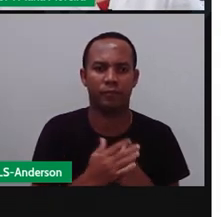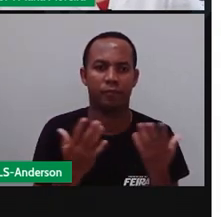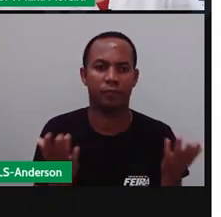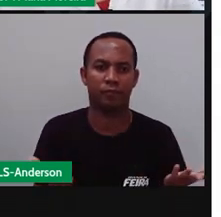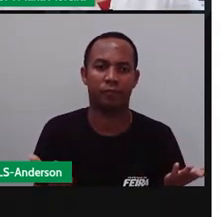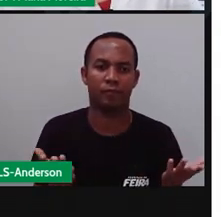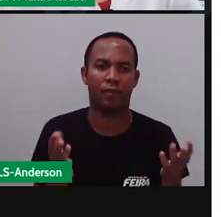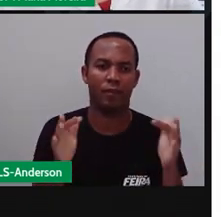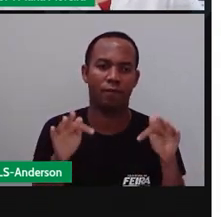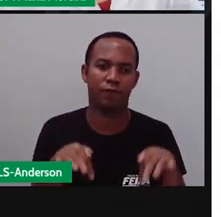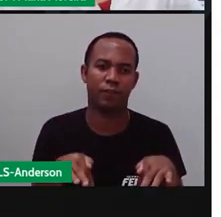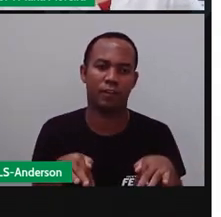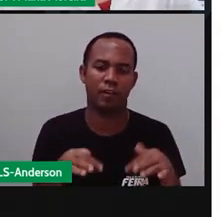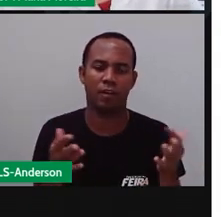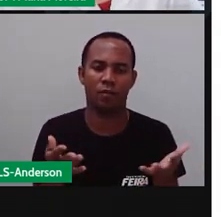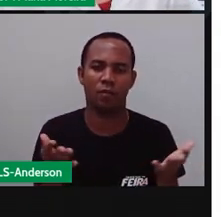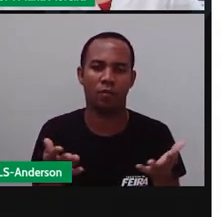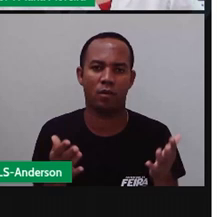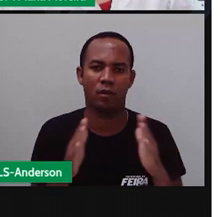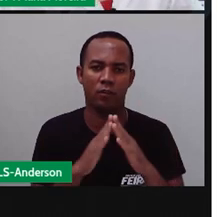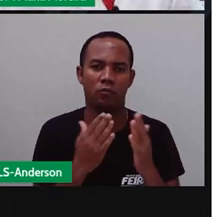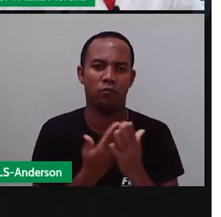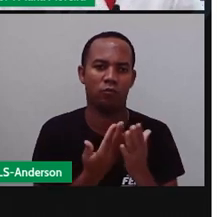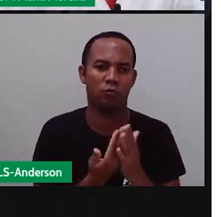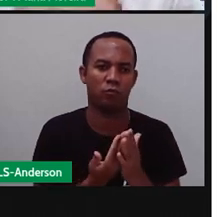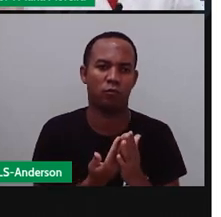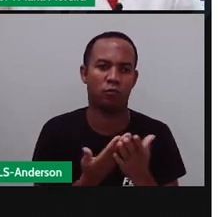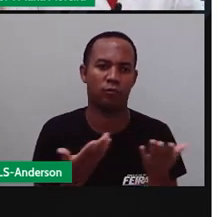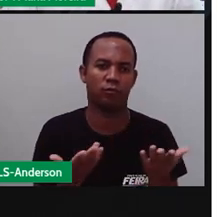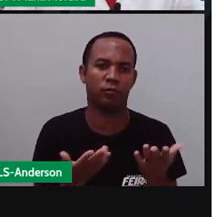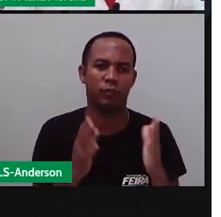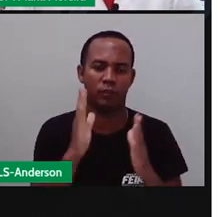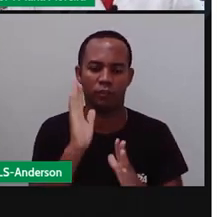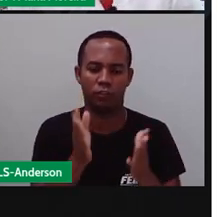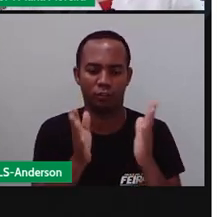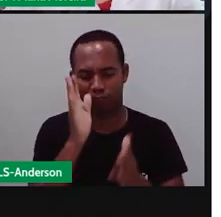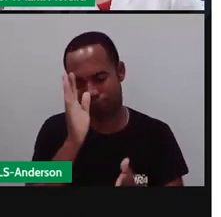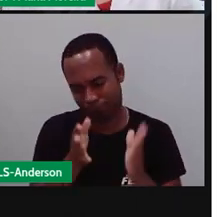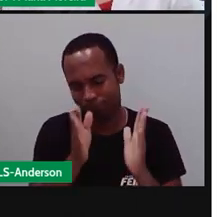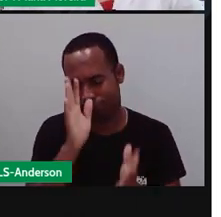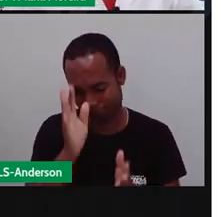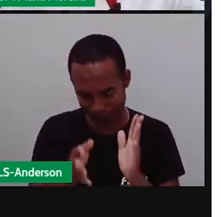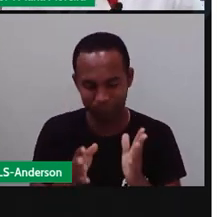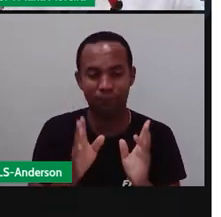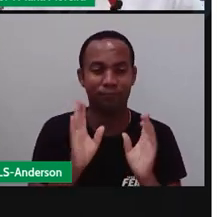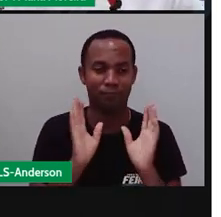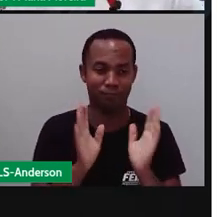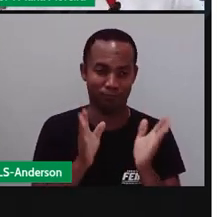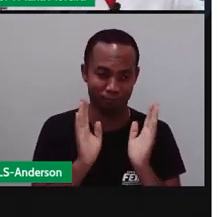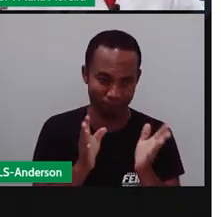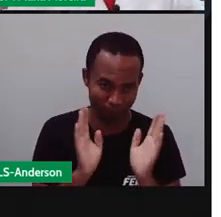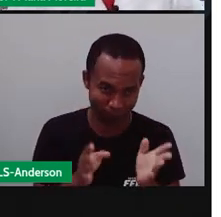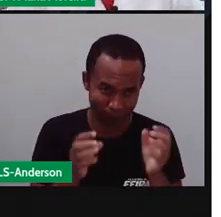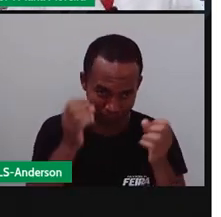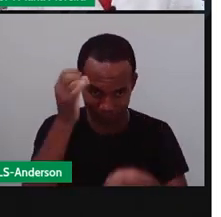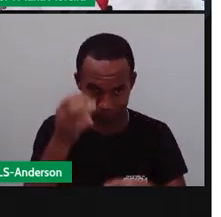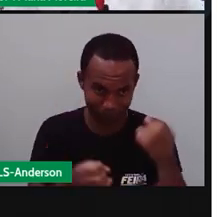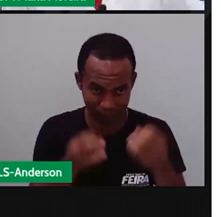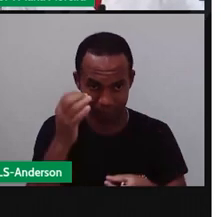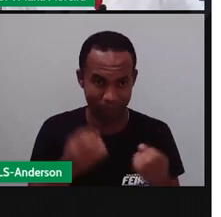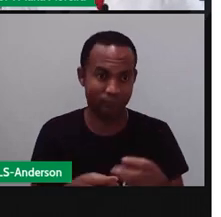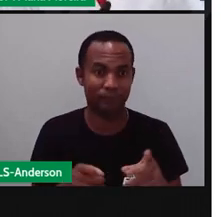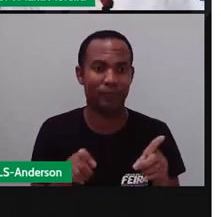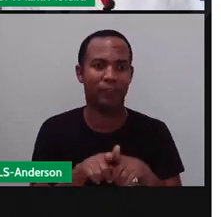E chegamos ao fim de mais uma aula, né? Falamos aí sobre todas essas regiões. Revise um assunto de